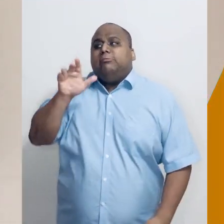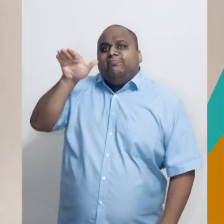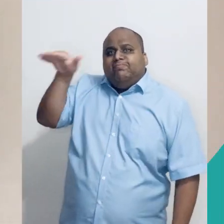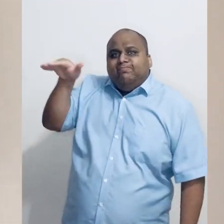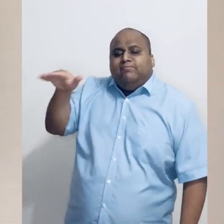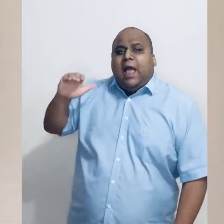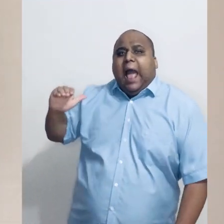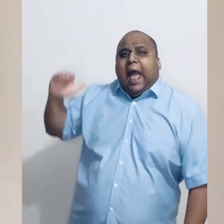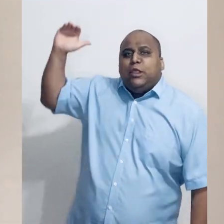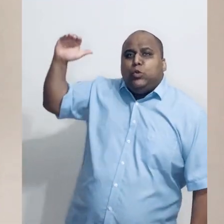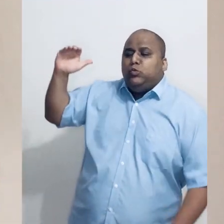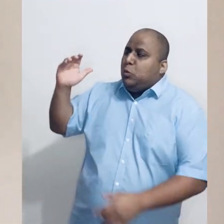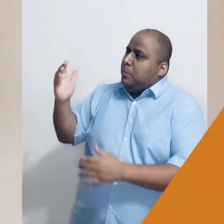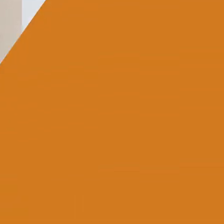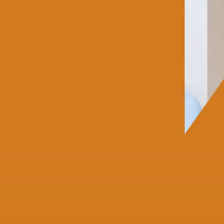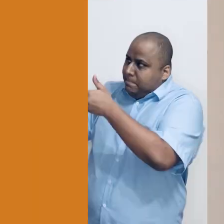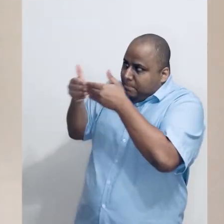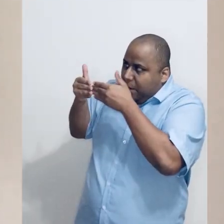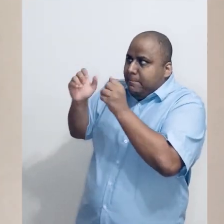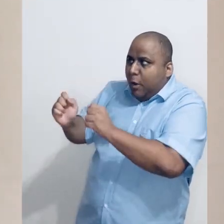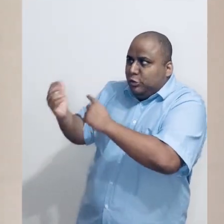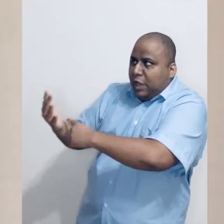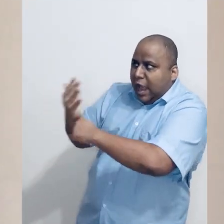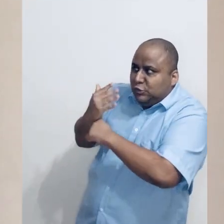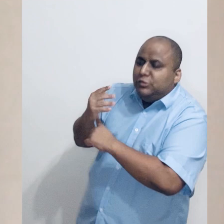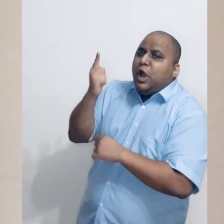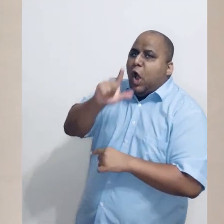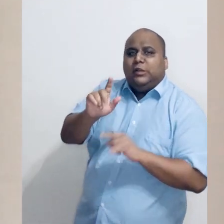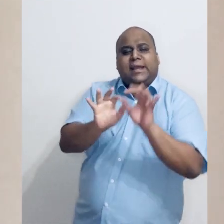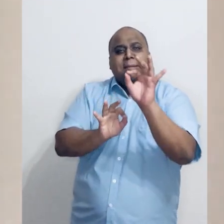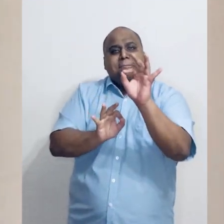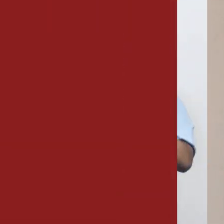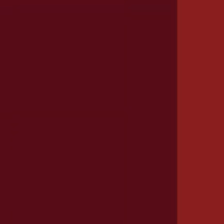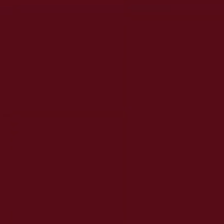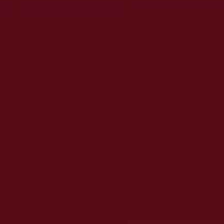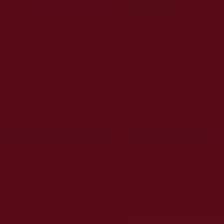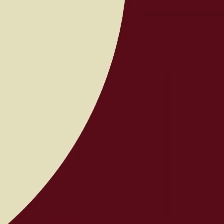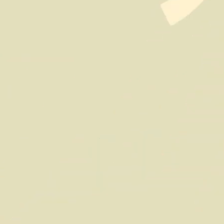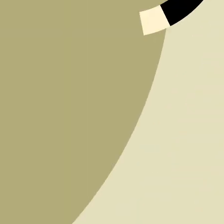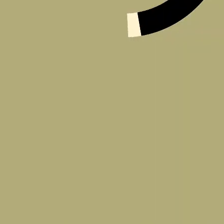a ajuda de um adulto para preparar tudo e então se divirta.